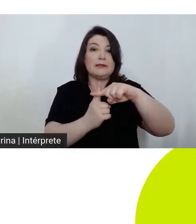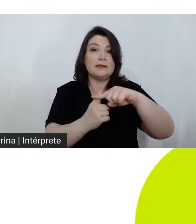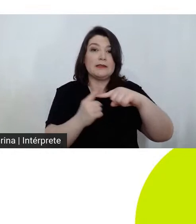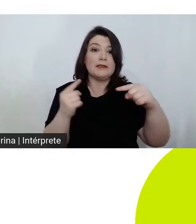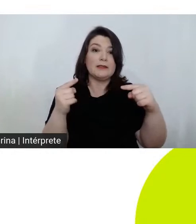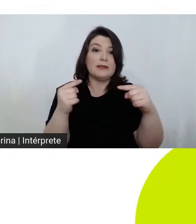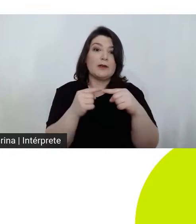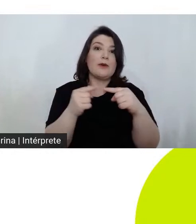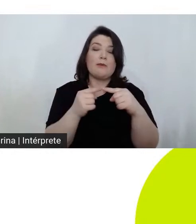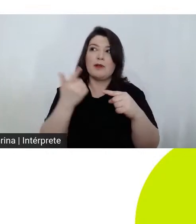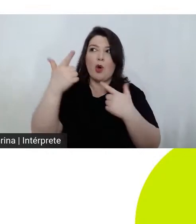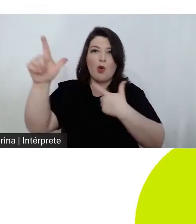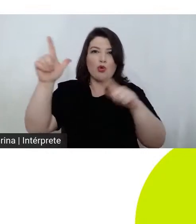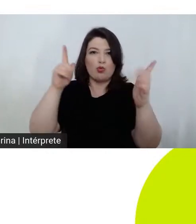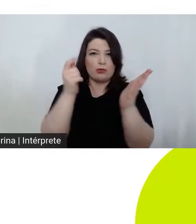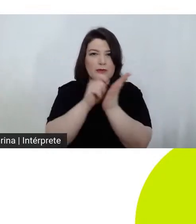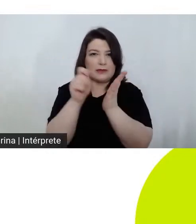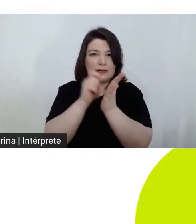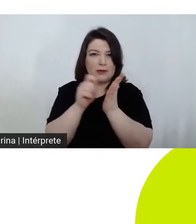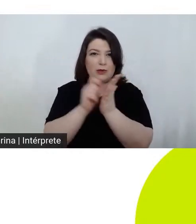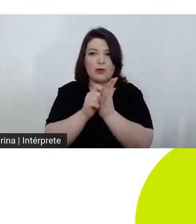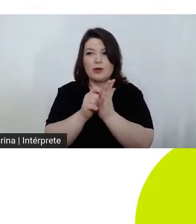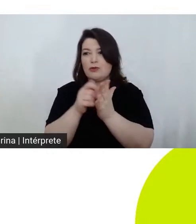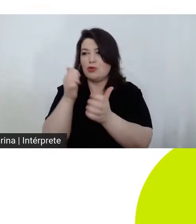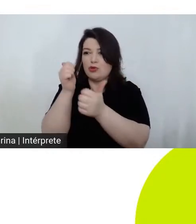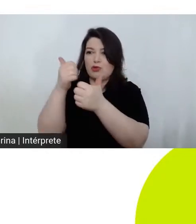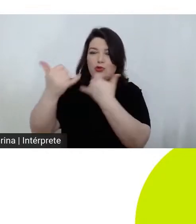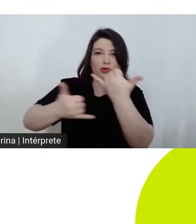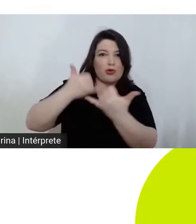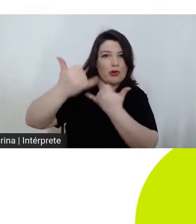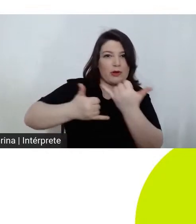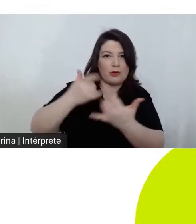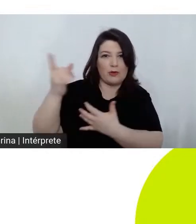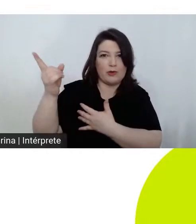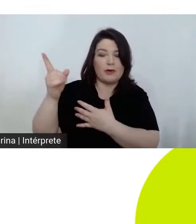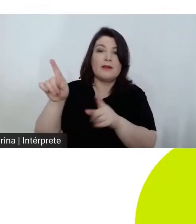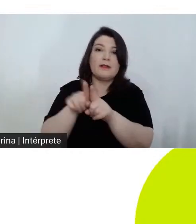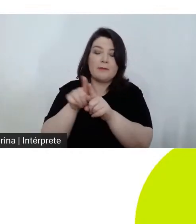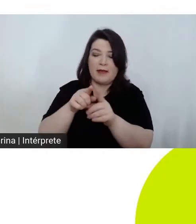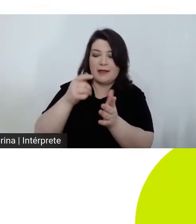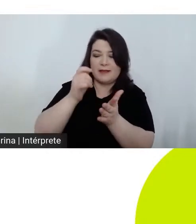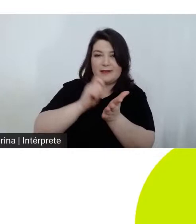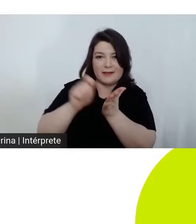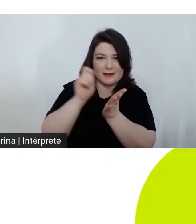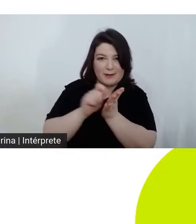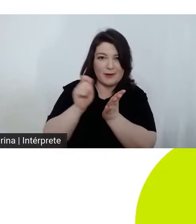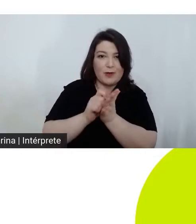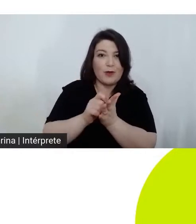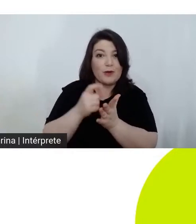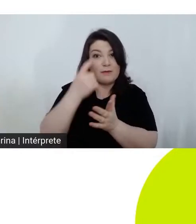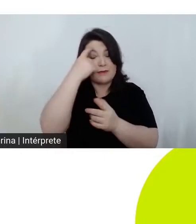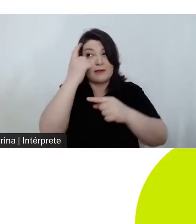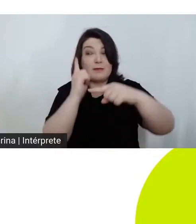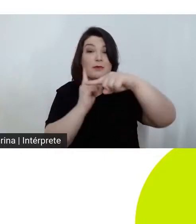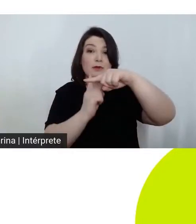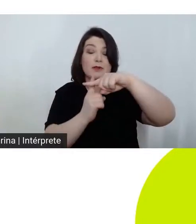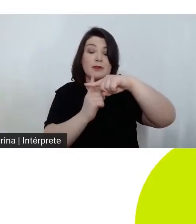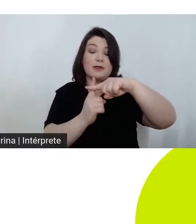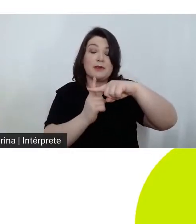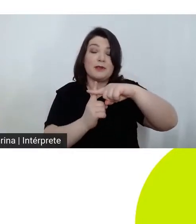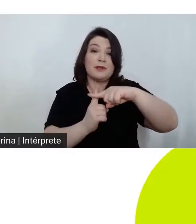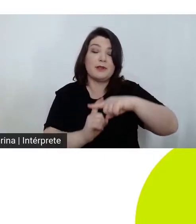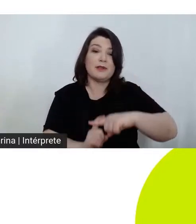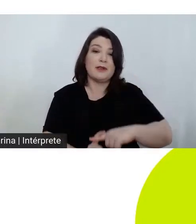Dostoyevsky no jogador e ao próprio Dostoyevsky como escritor e esse otimismo sem escrúpulos é